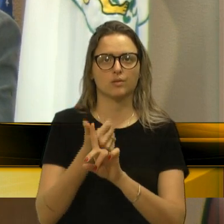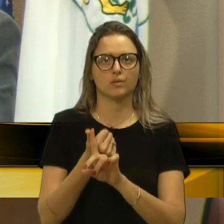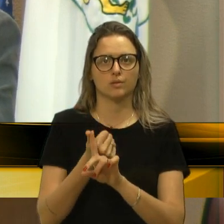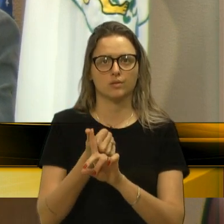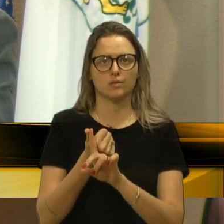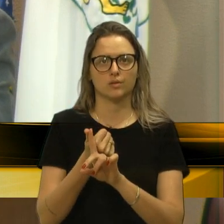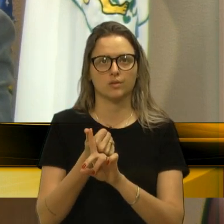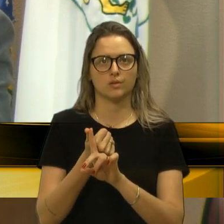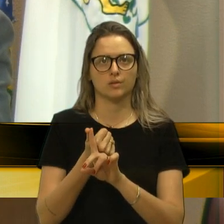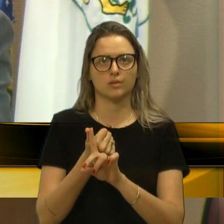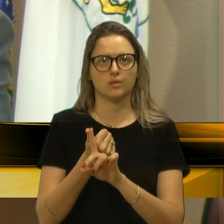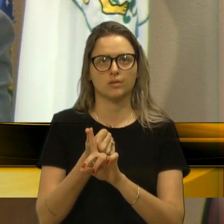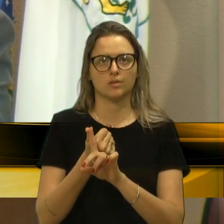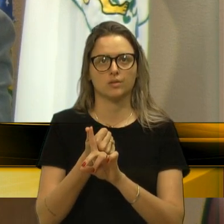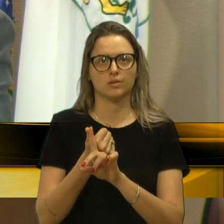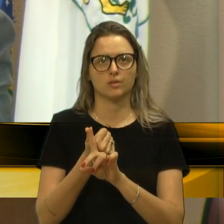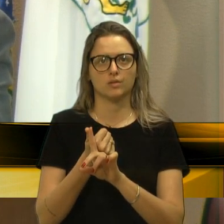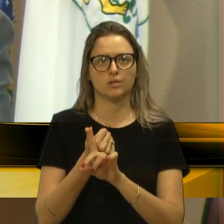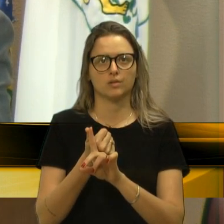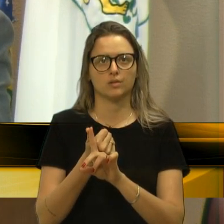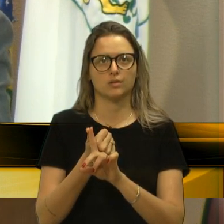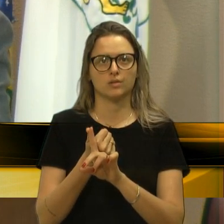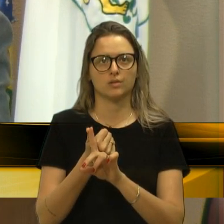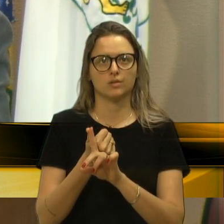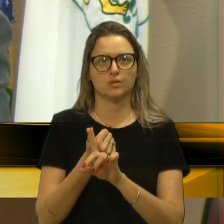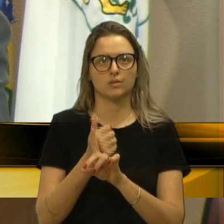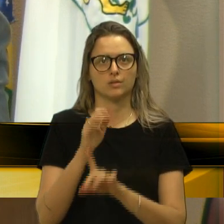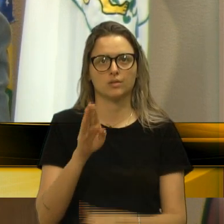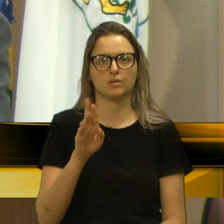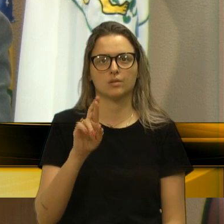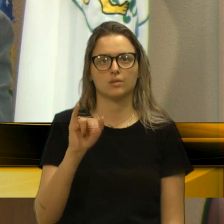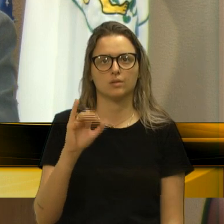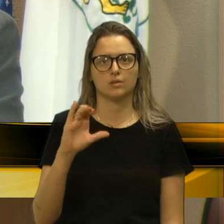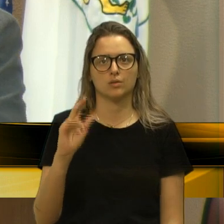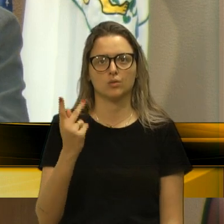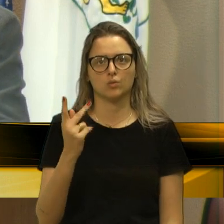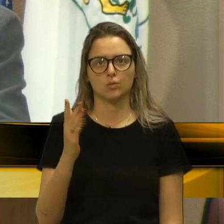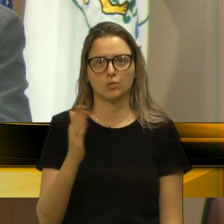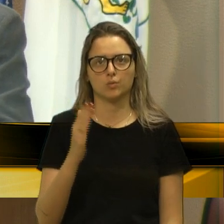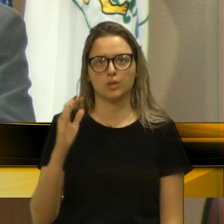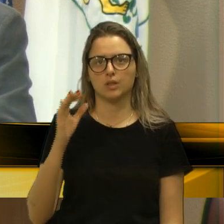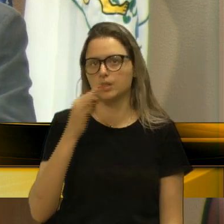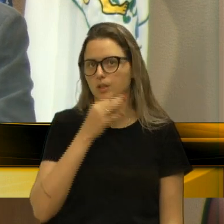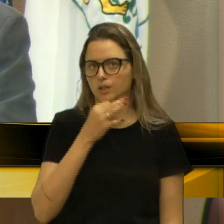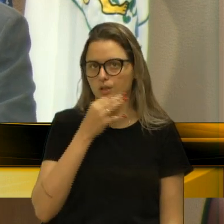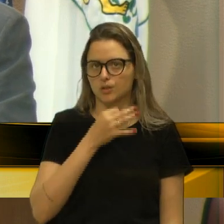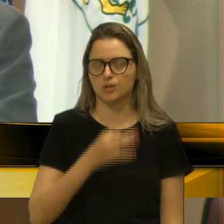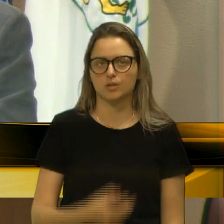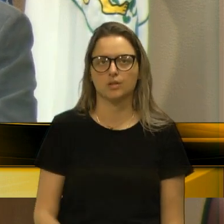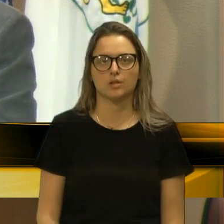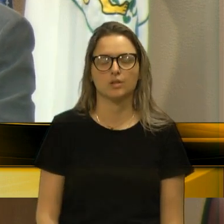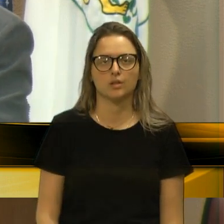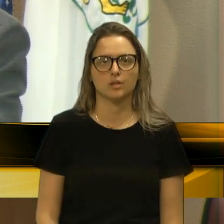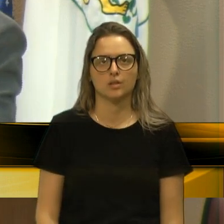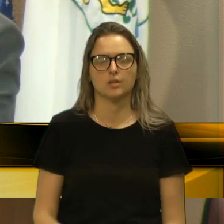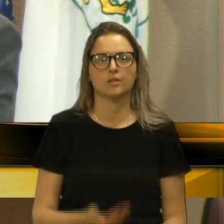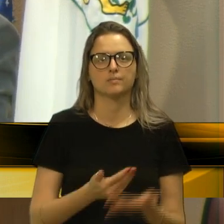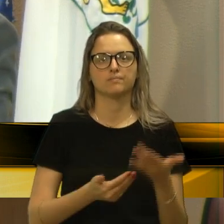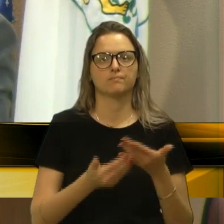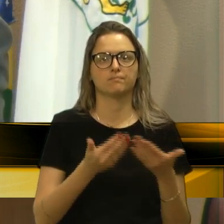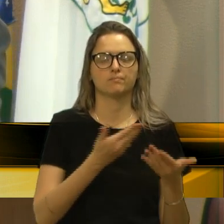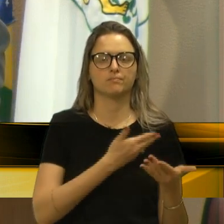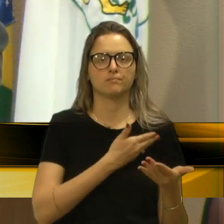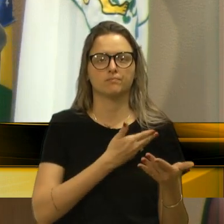Brick Caxias, nossos amigos